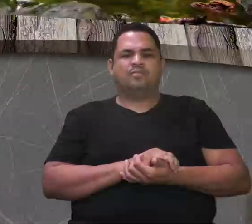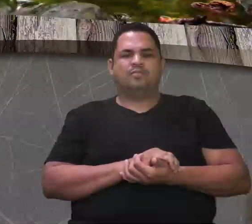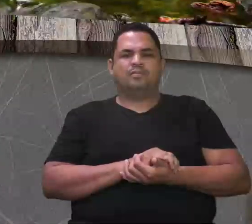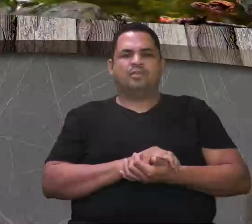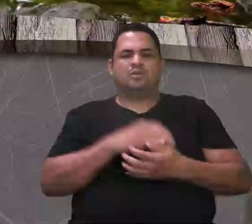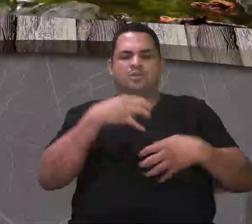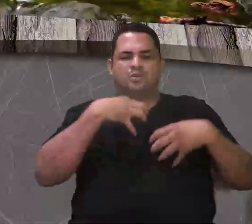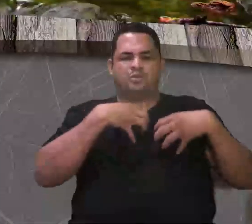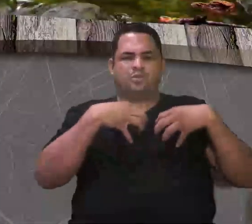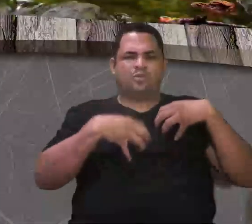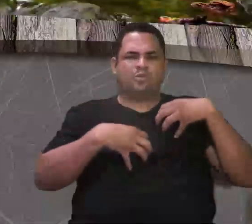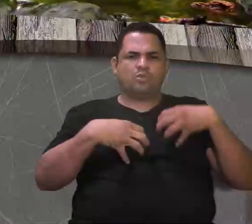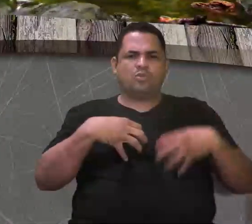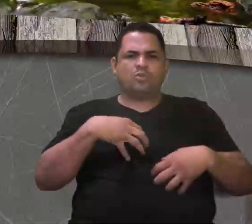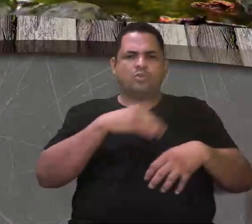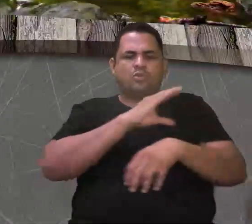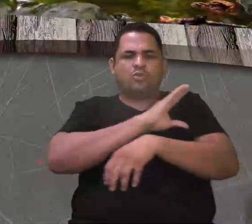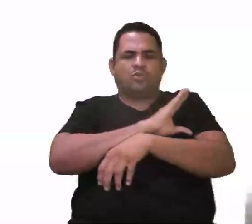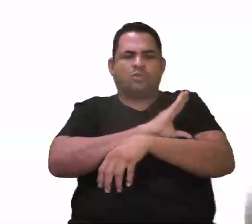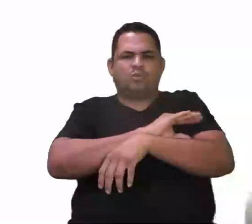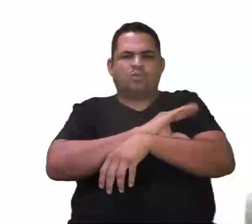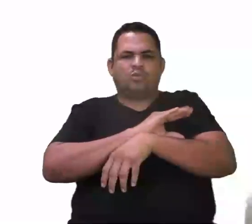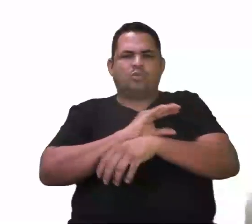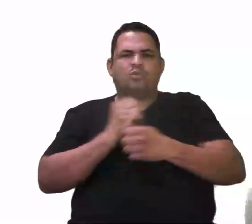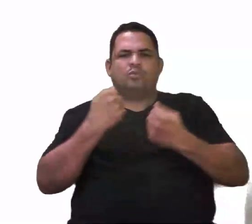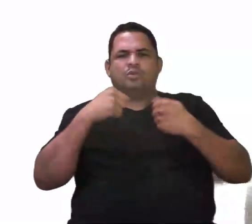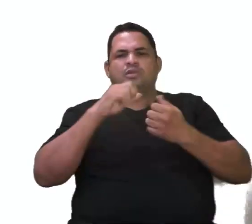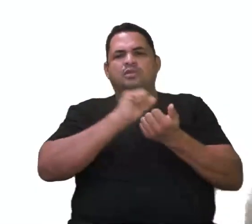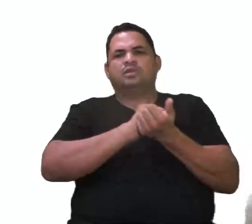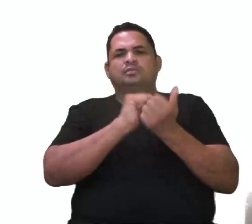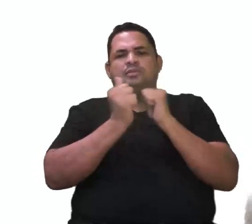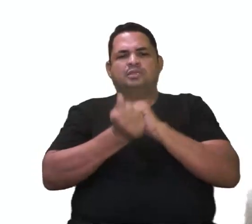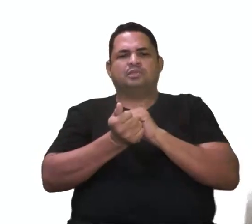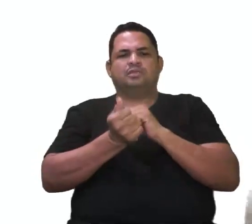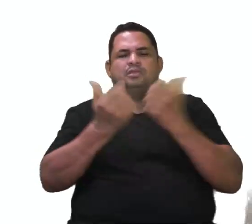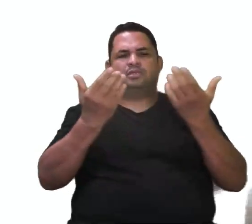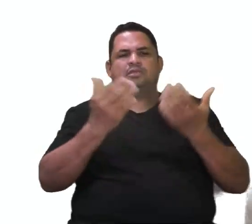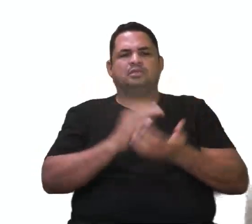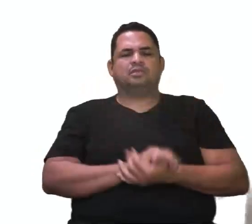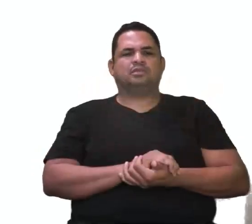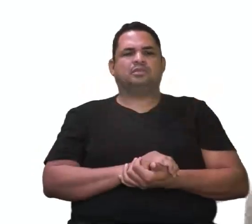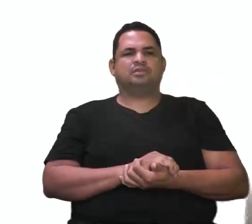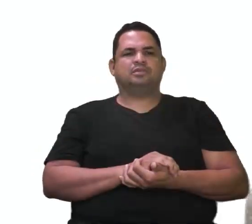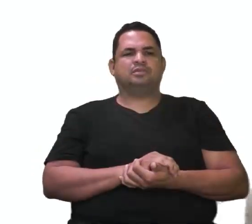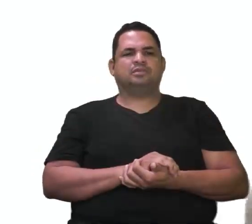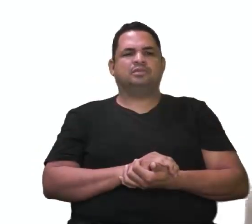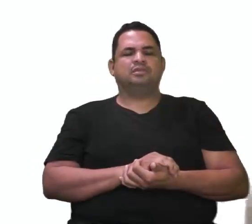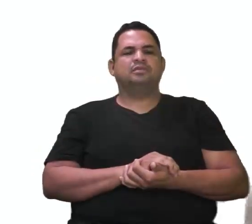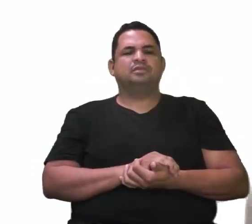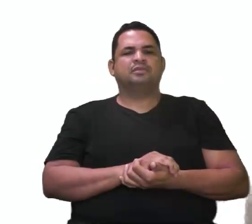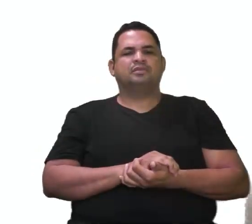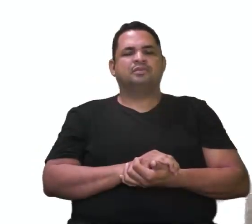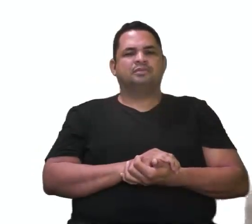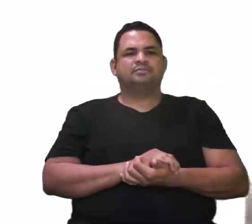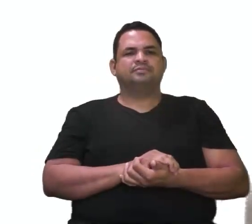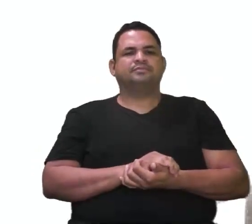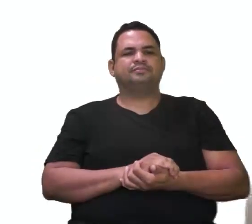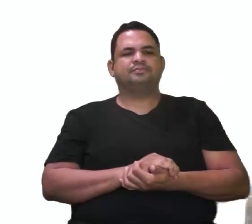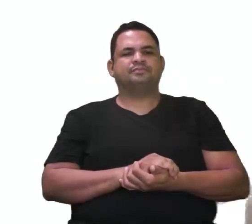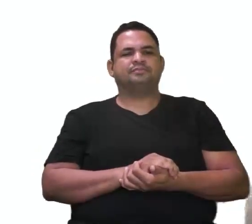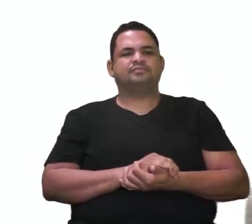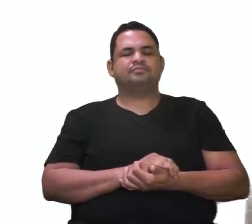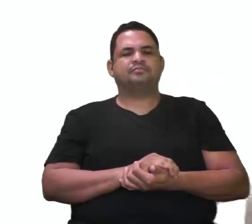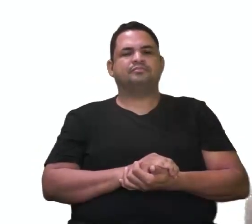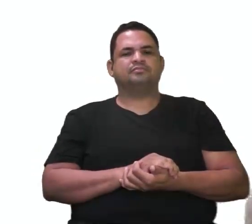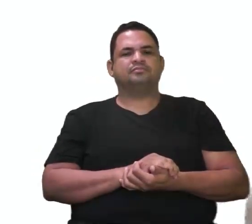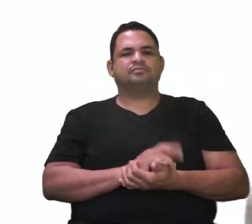Órgãos vestigiais. Olha lá pra tela. Joga lá na tela. Aí a gente tem aí o apêndice. Opa! Professora! Pode... Eu